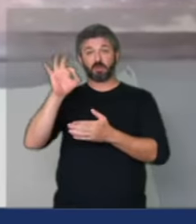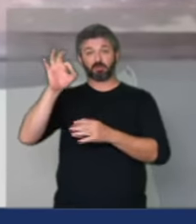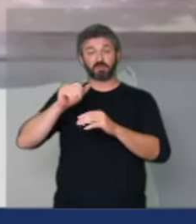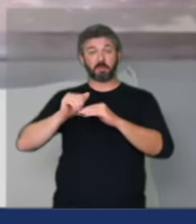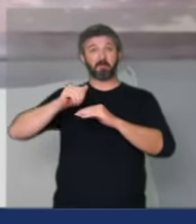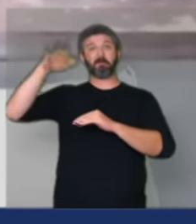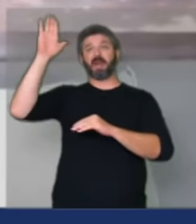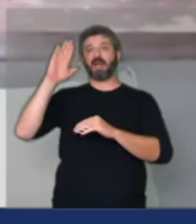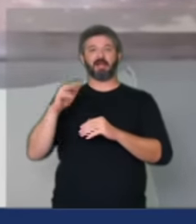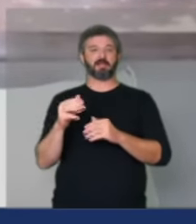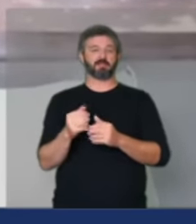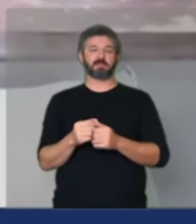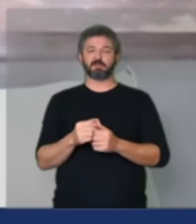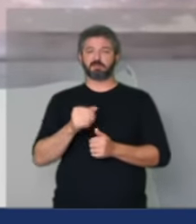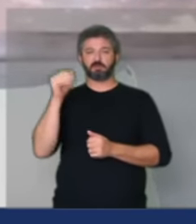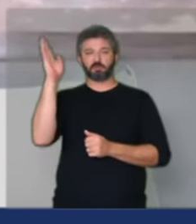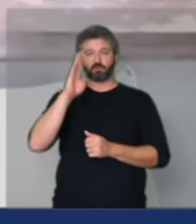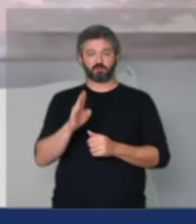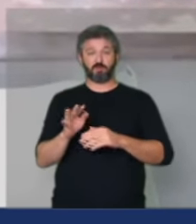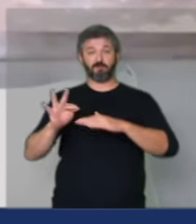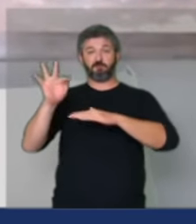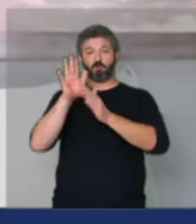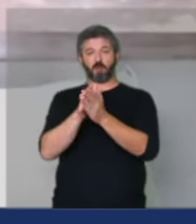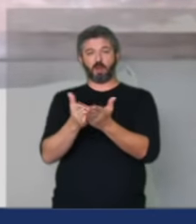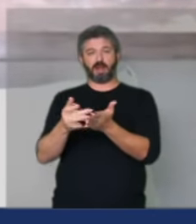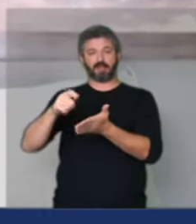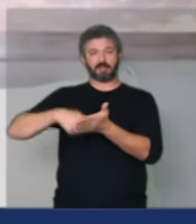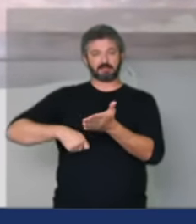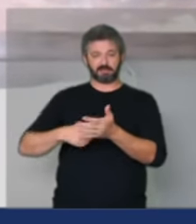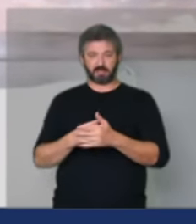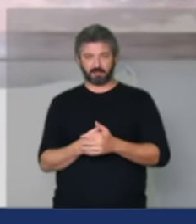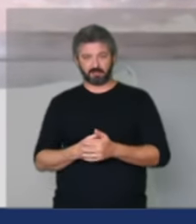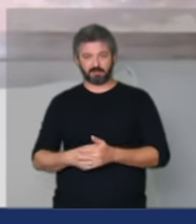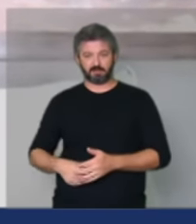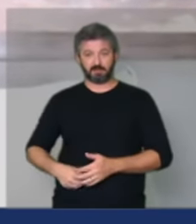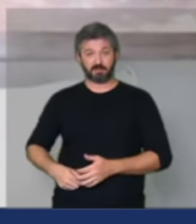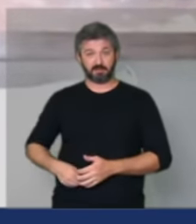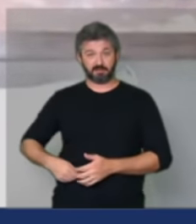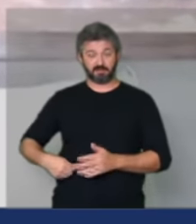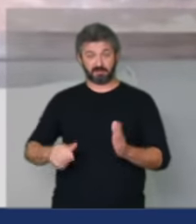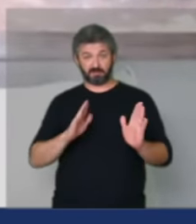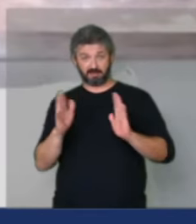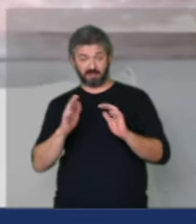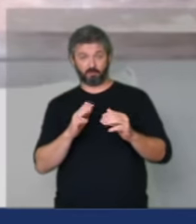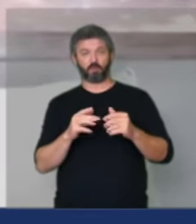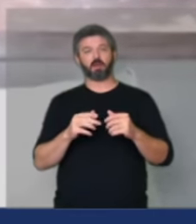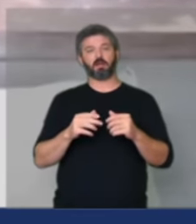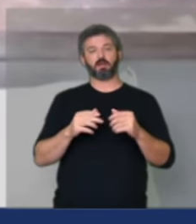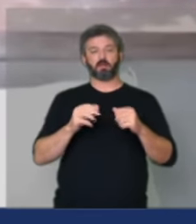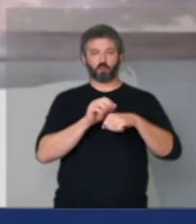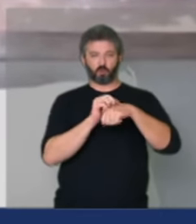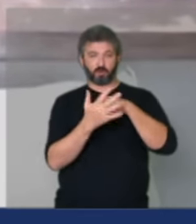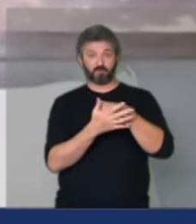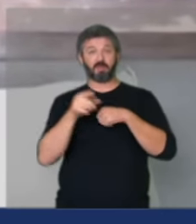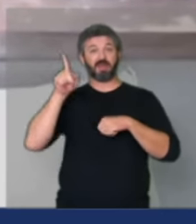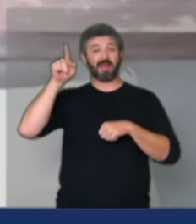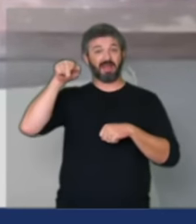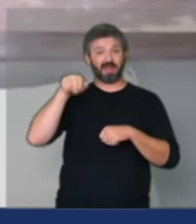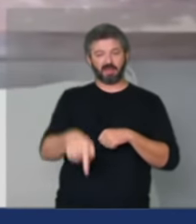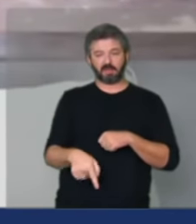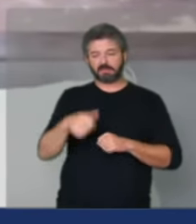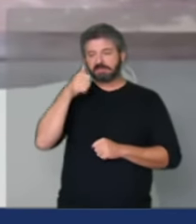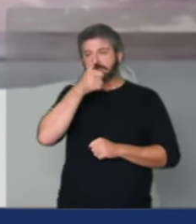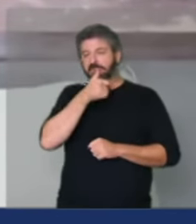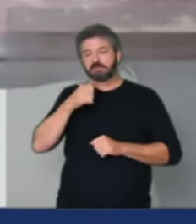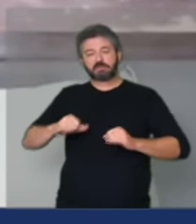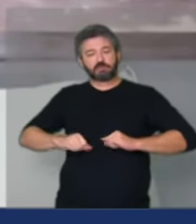empregos formais em nosso país nessa pandemia senhor presidente foi um setor duramente